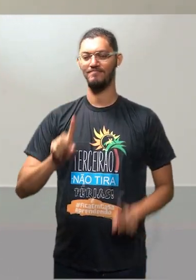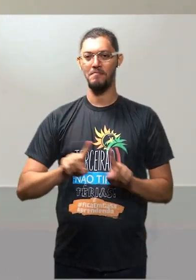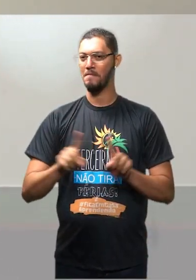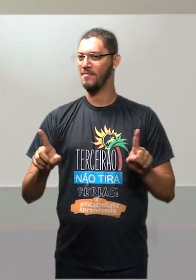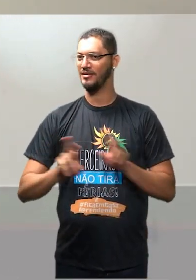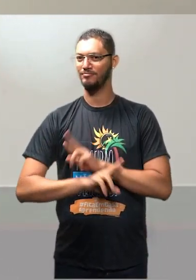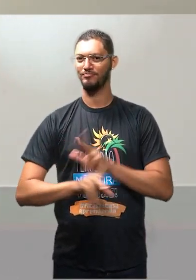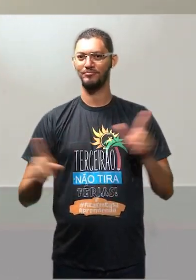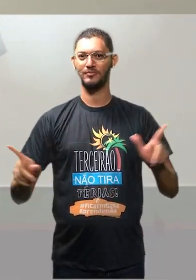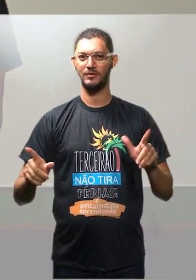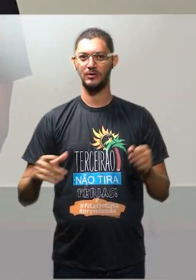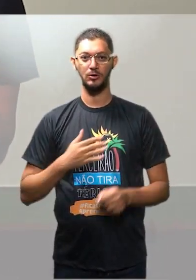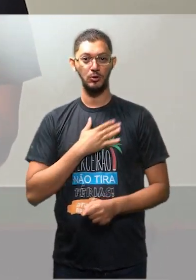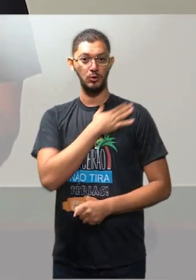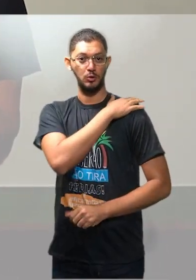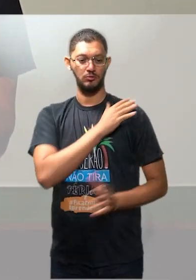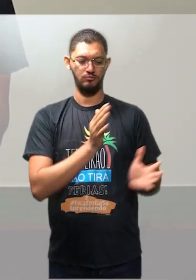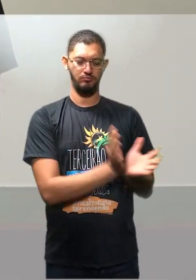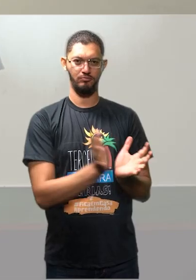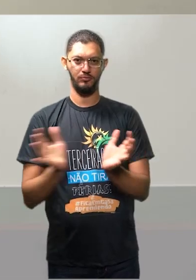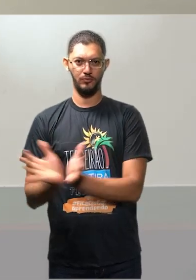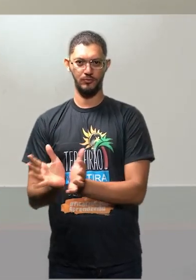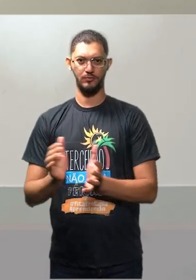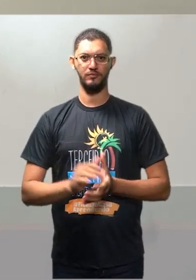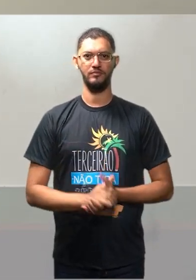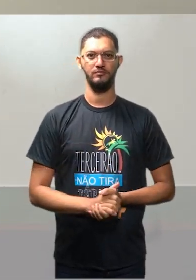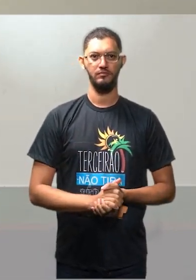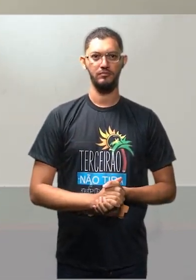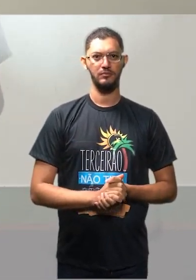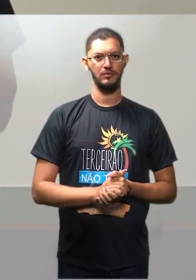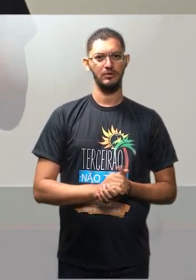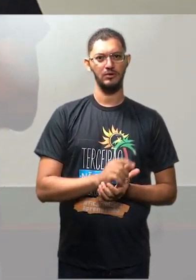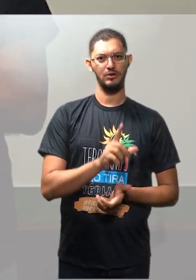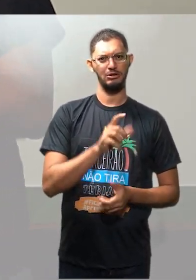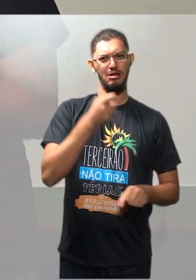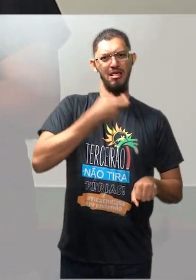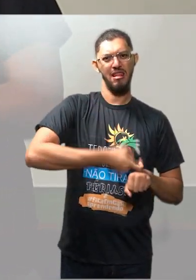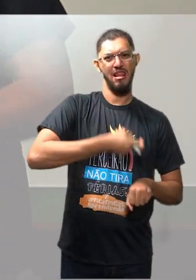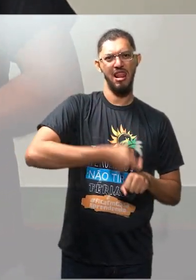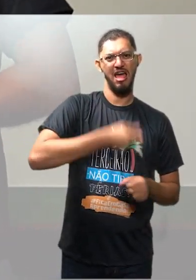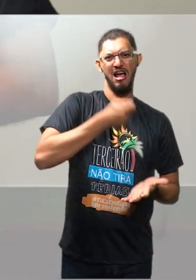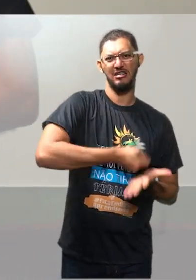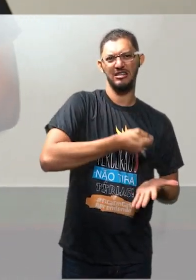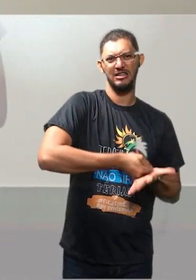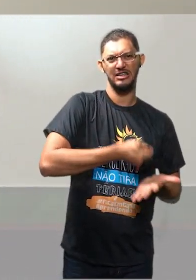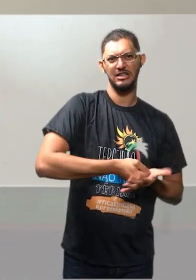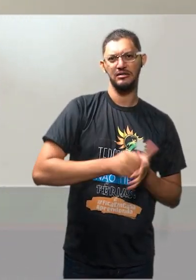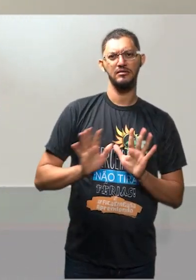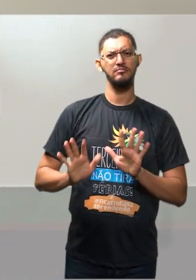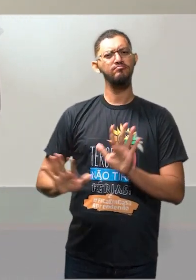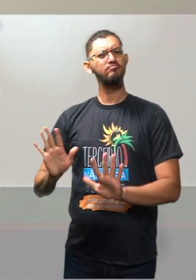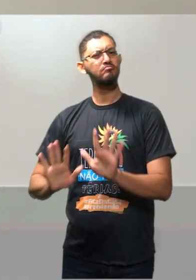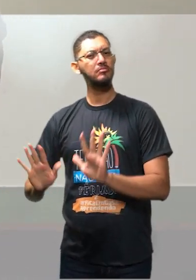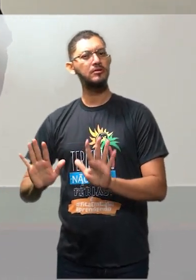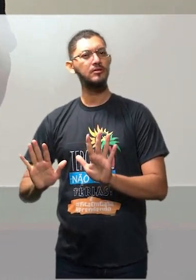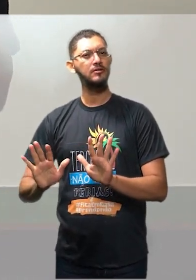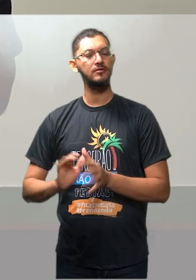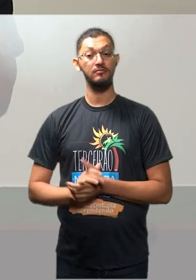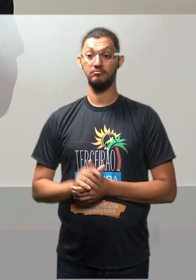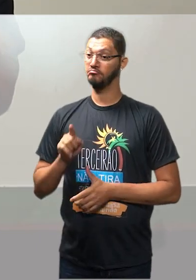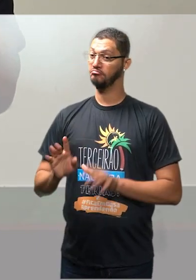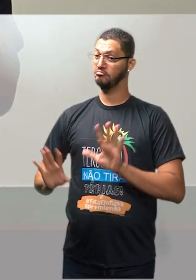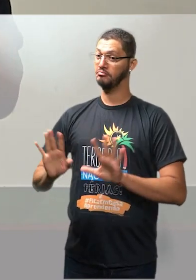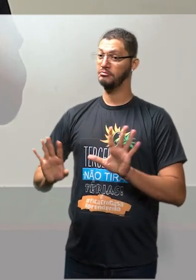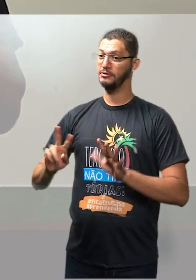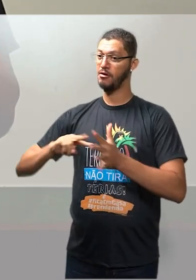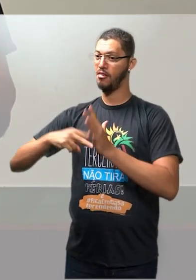militares eram divididos em dois grupos, ó, linha dura e aqueles mais moderados. Moderado não